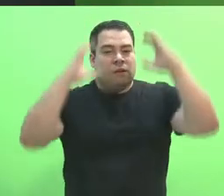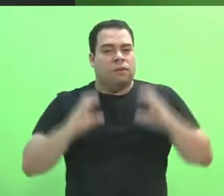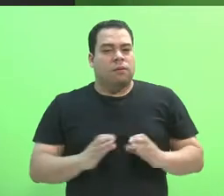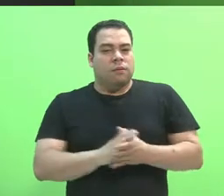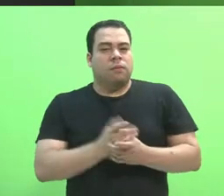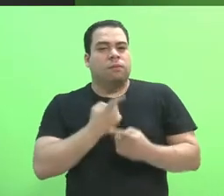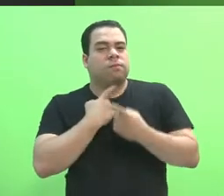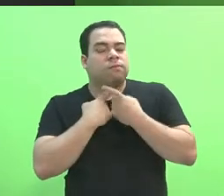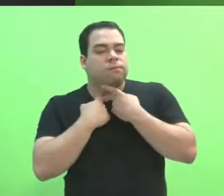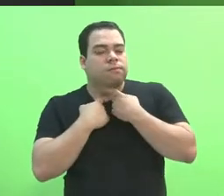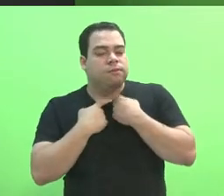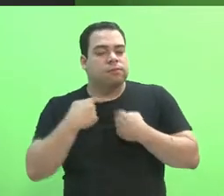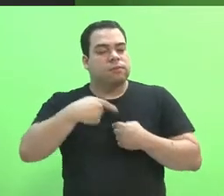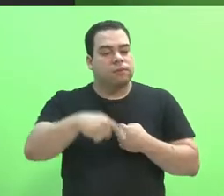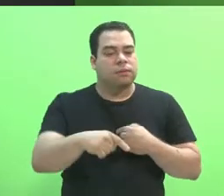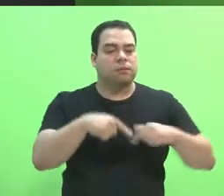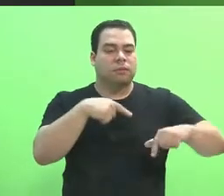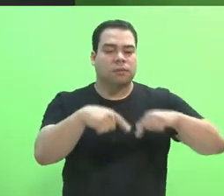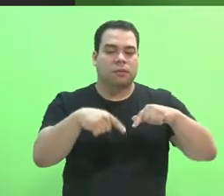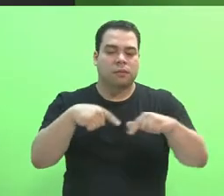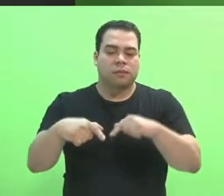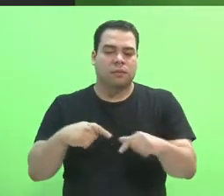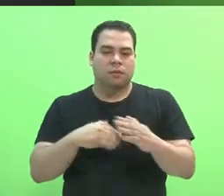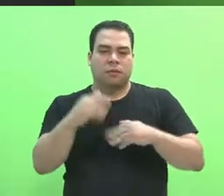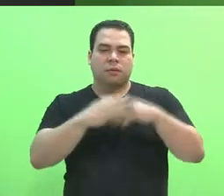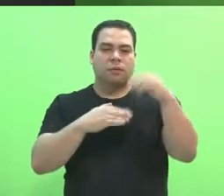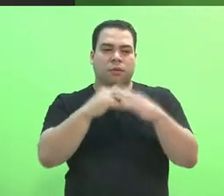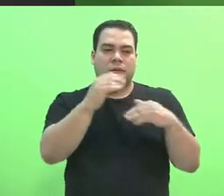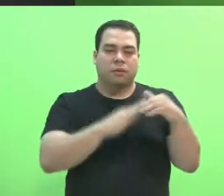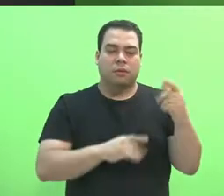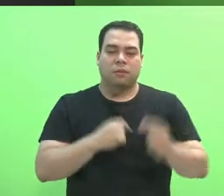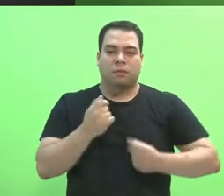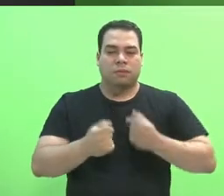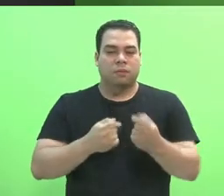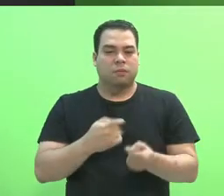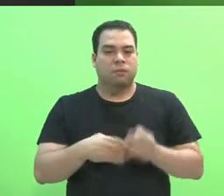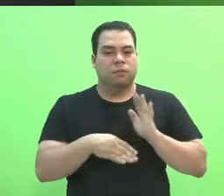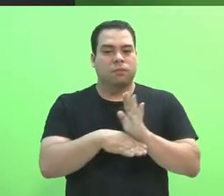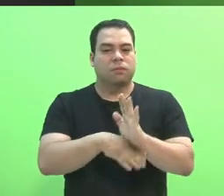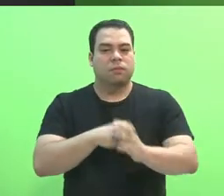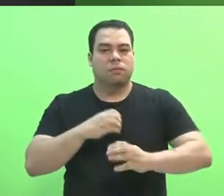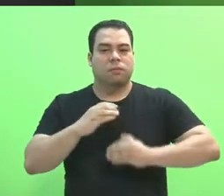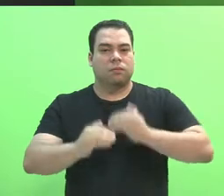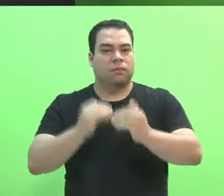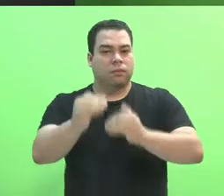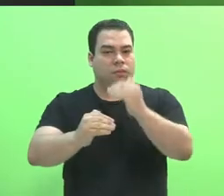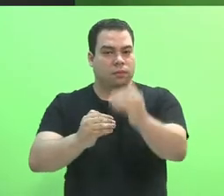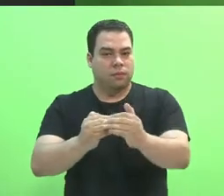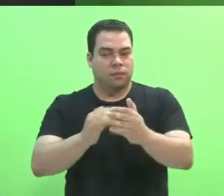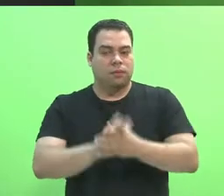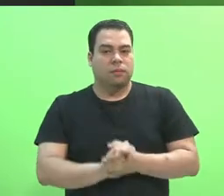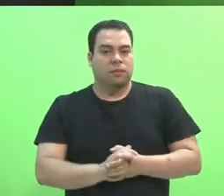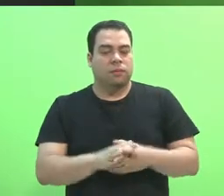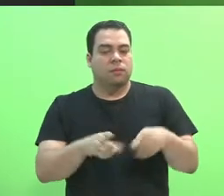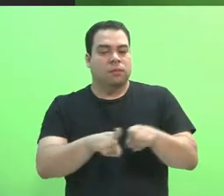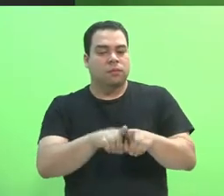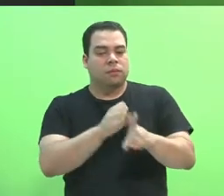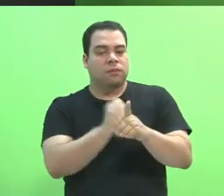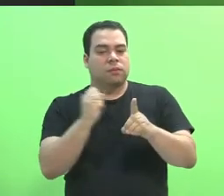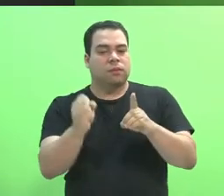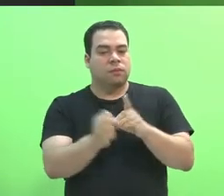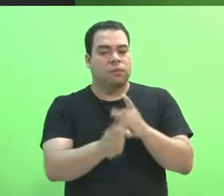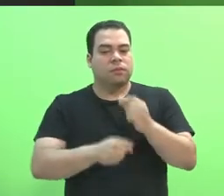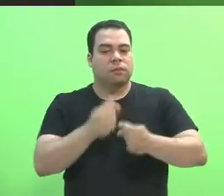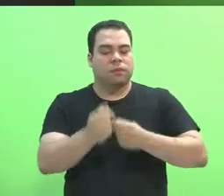atuação profissional nos diversos setores da economia, com ênfase no desenvolvimento socioeconômico local, regional